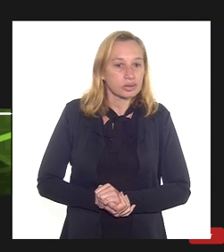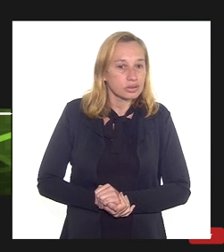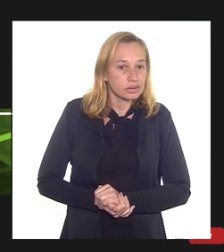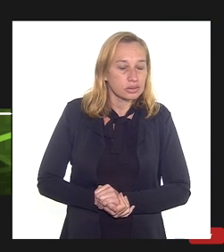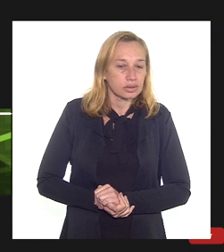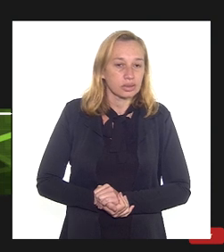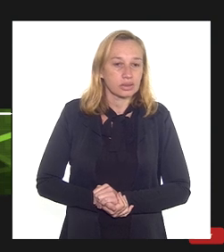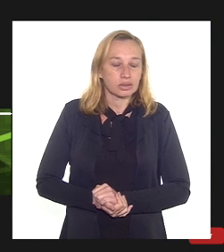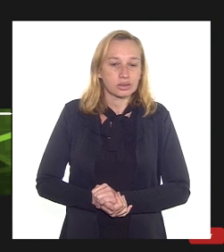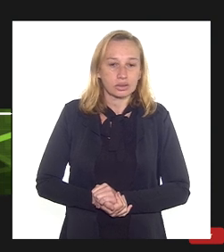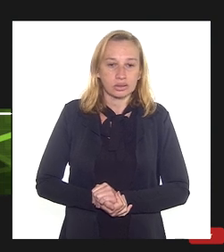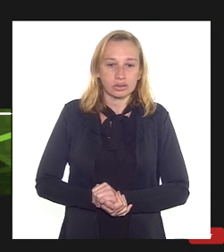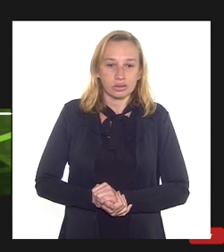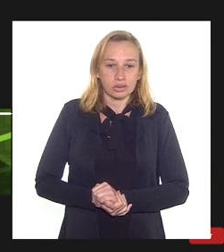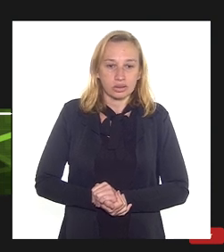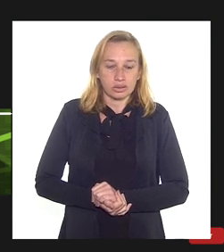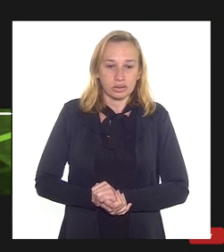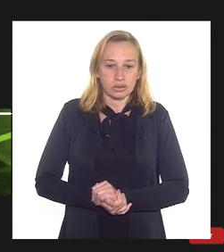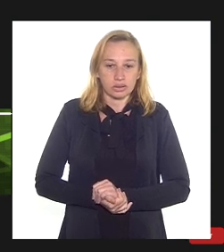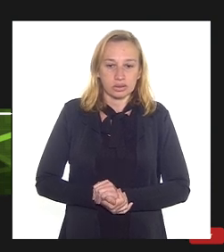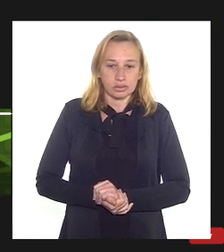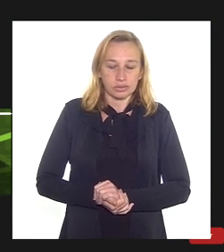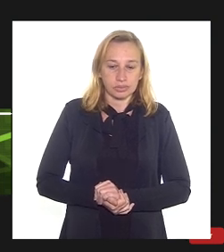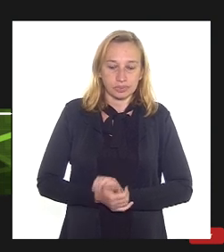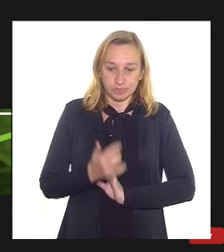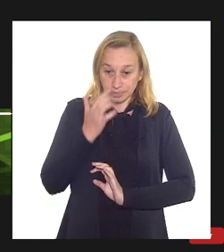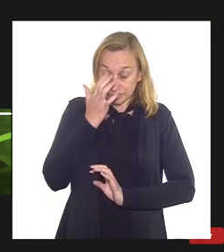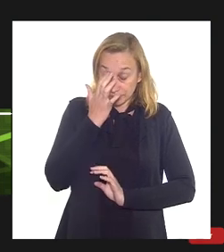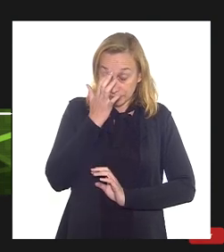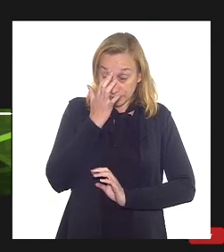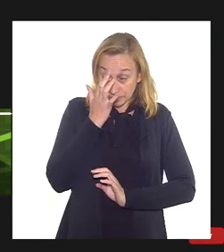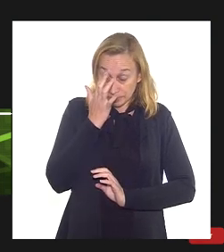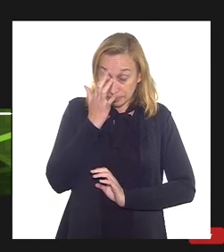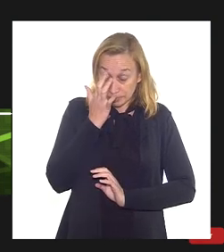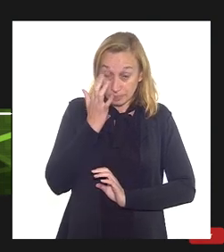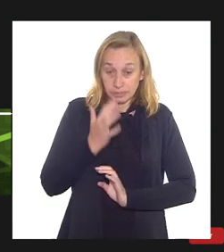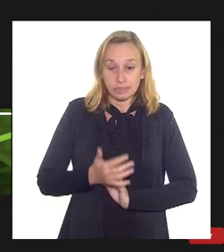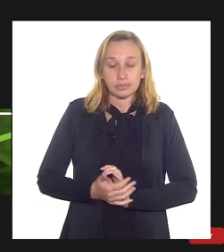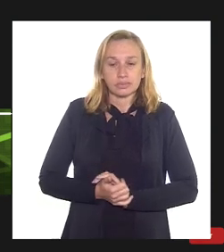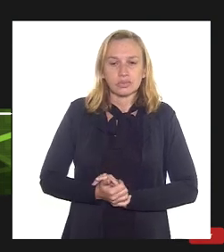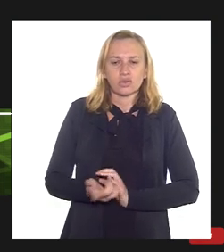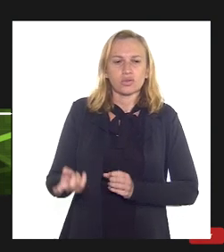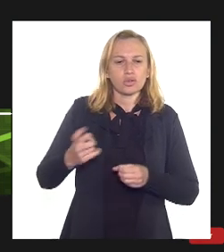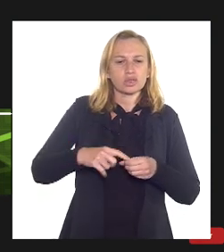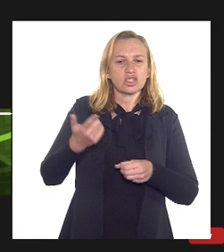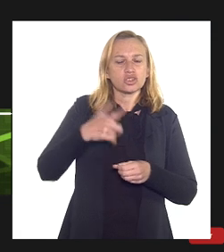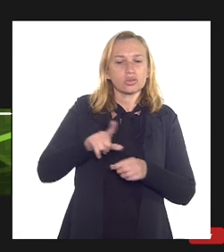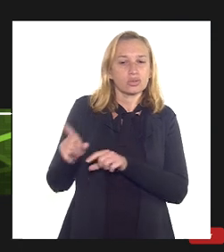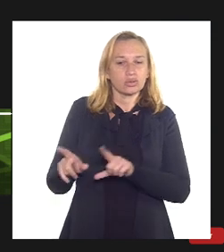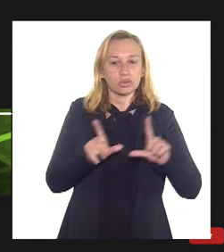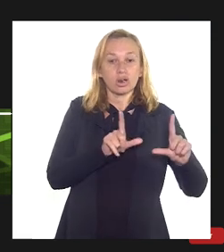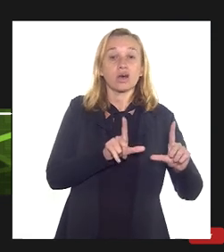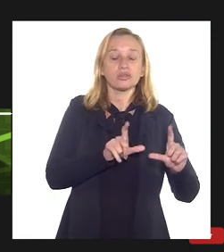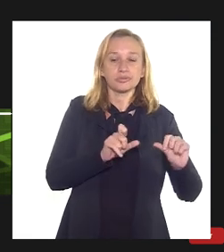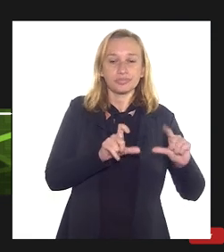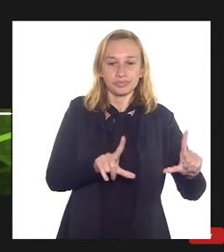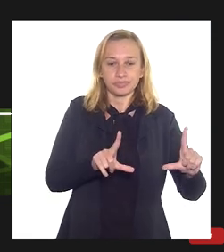lubrificantes, ela teria... Sim, deputado. Dá para retornar o anterior, por favor? Claro.